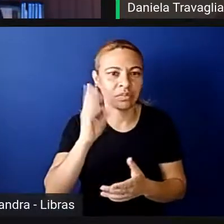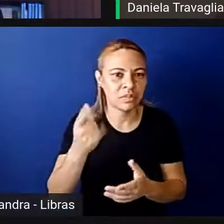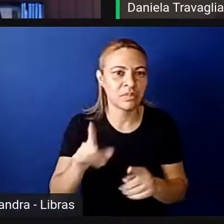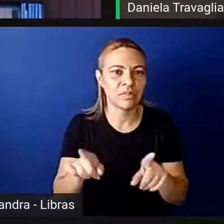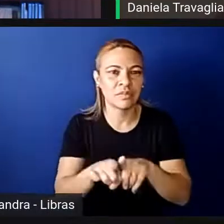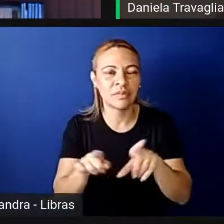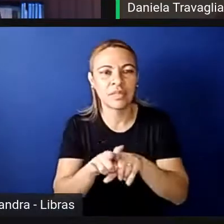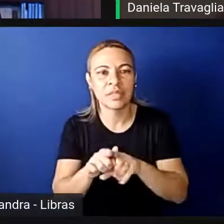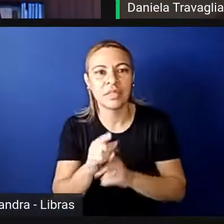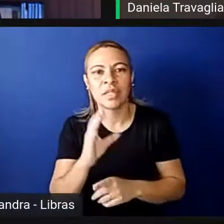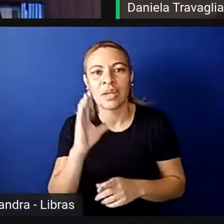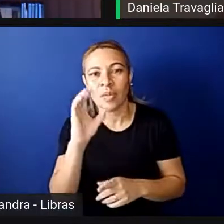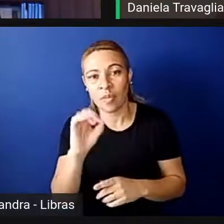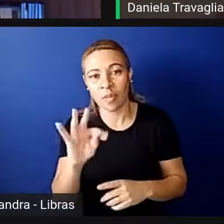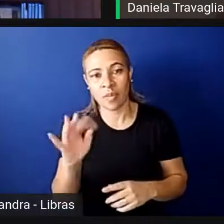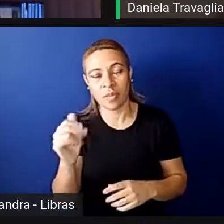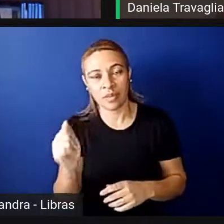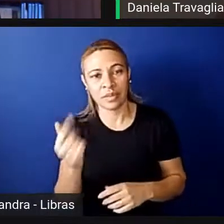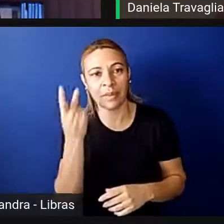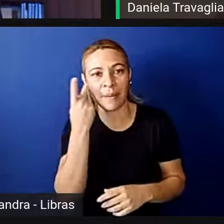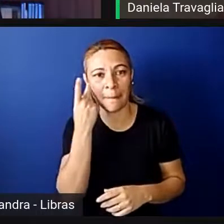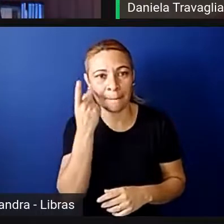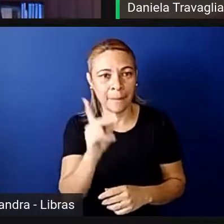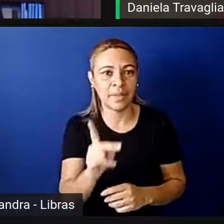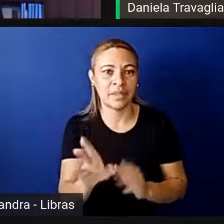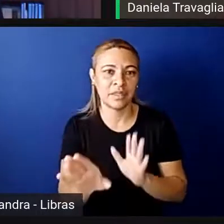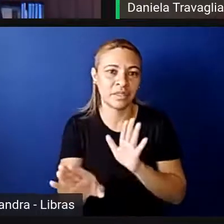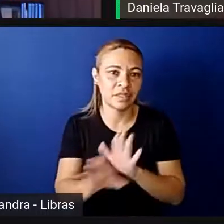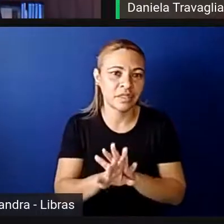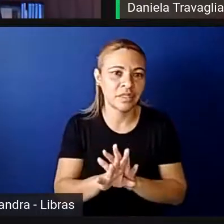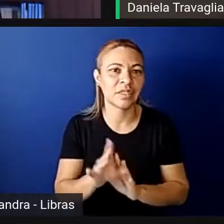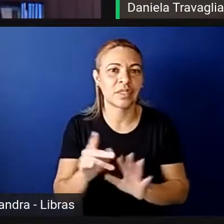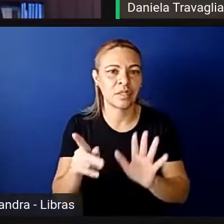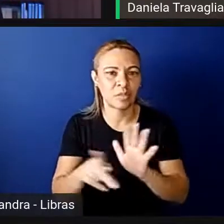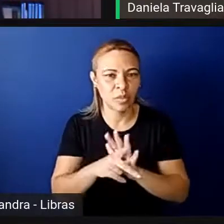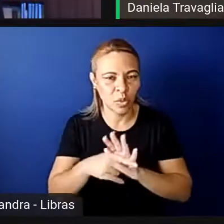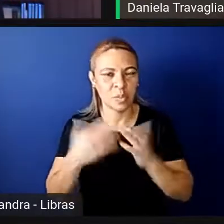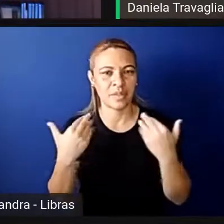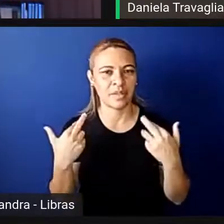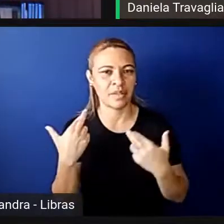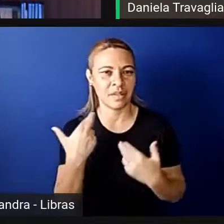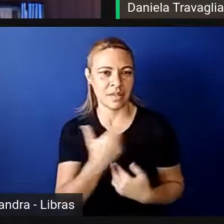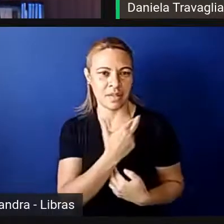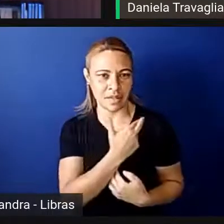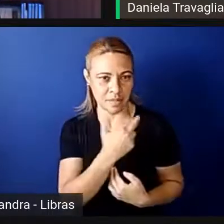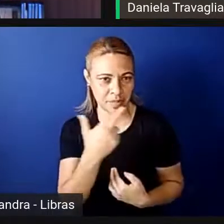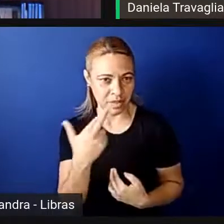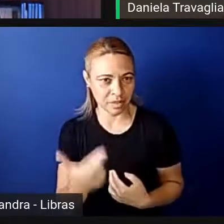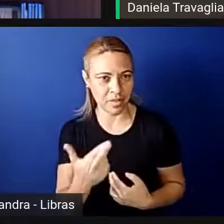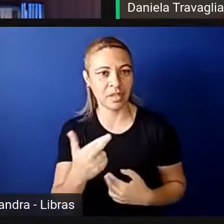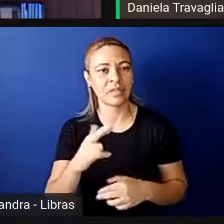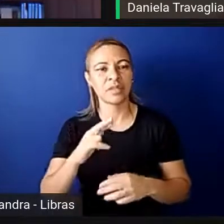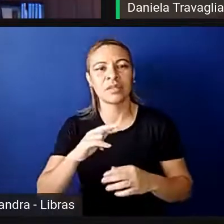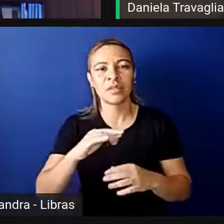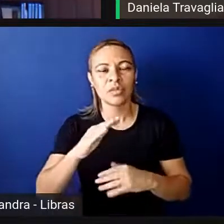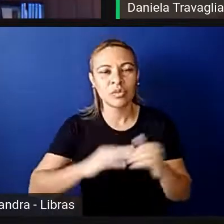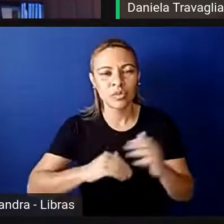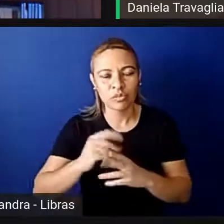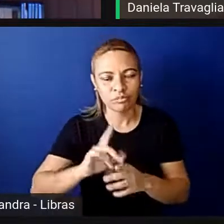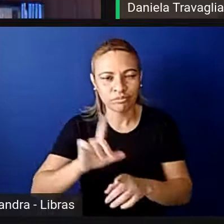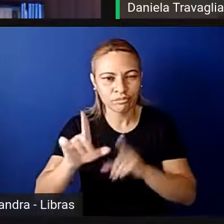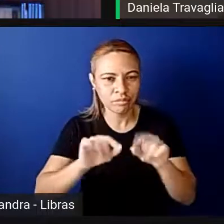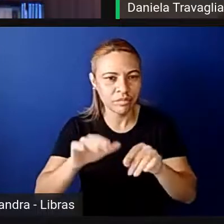cota para as contas de chegada, ou seja, na própria representação, sobretudo, das casas legislativas,